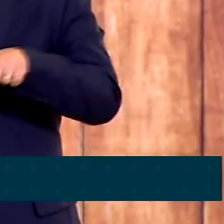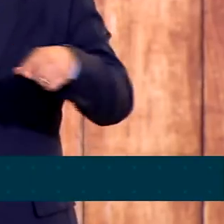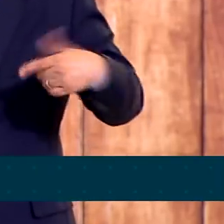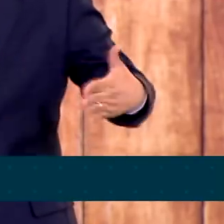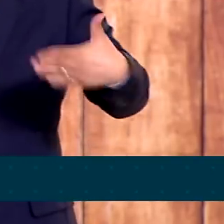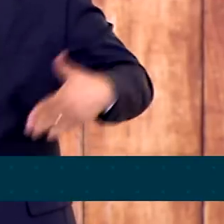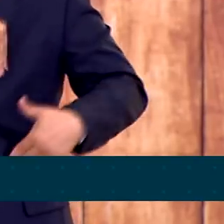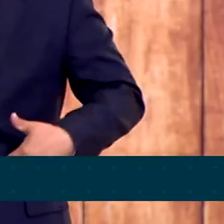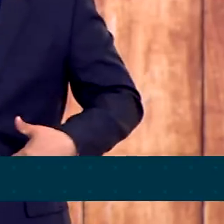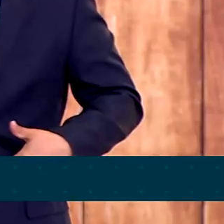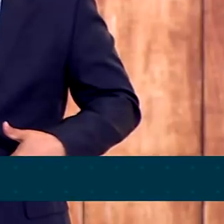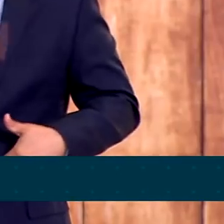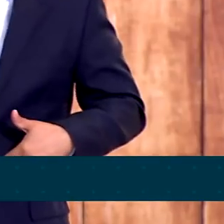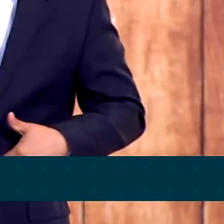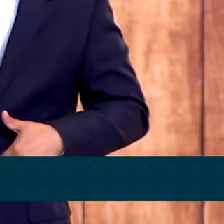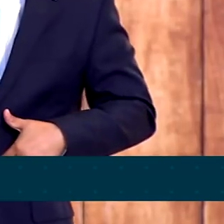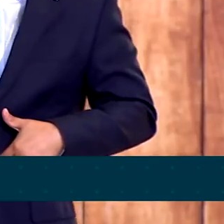do Brasil